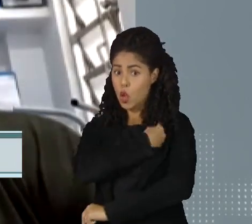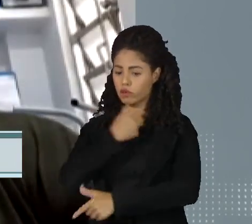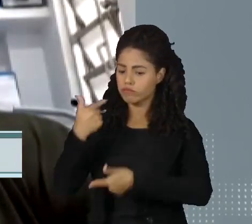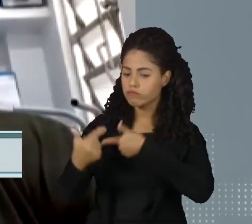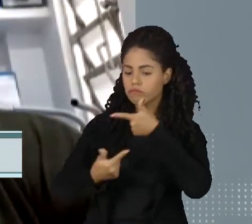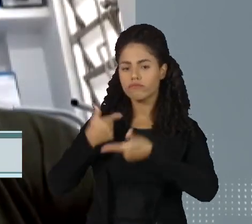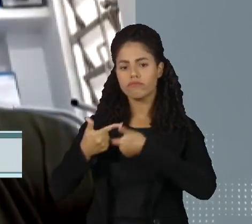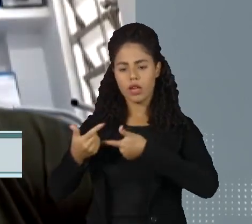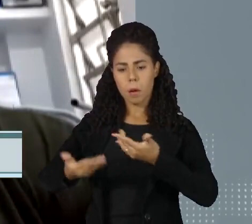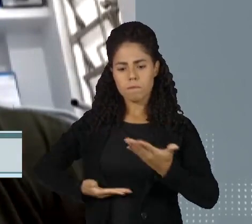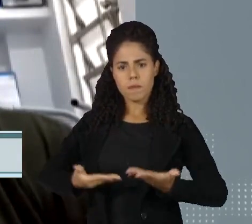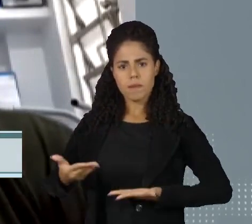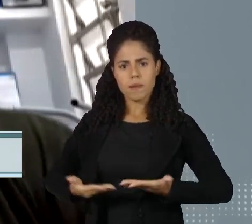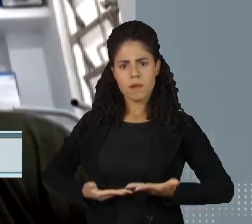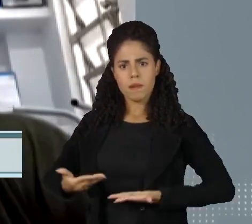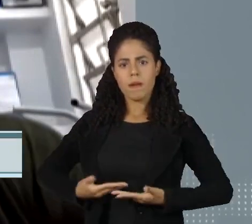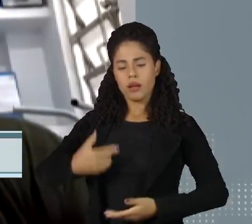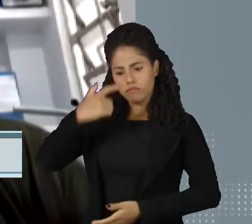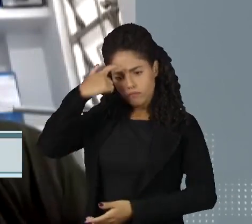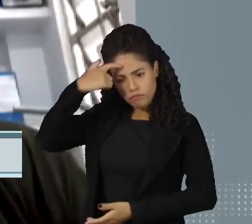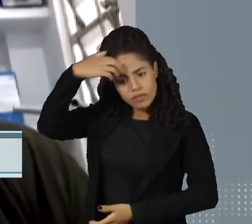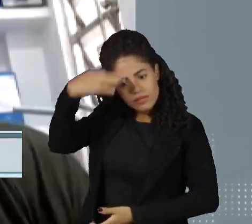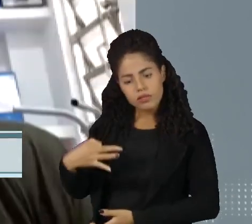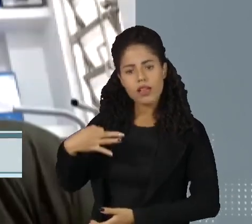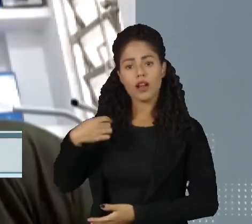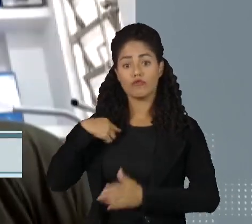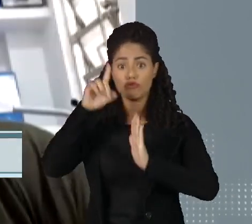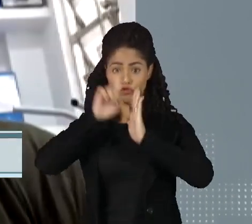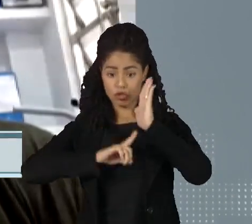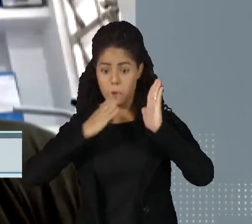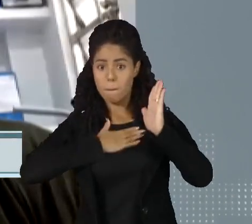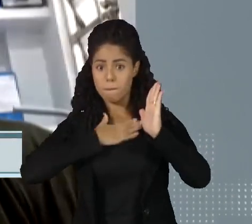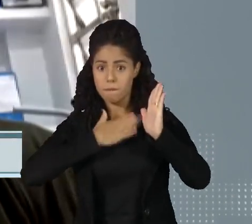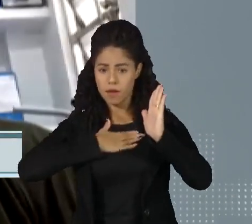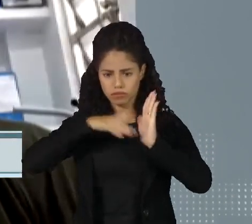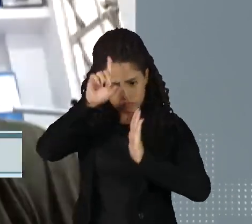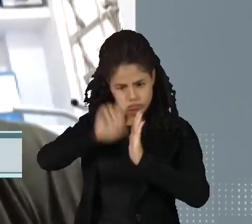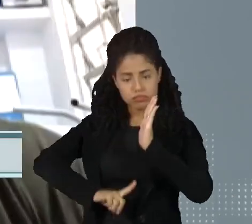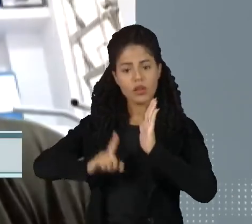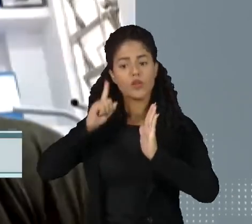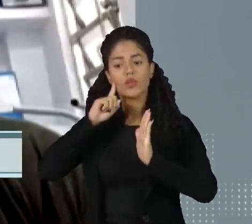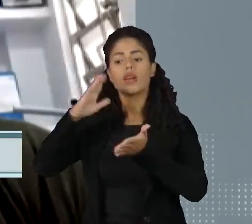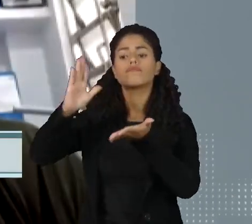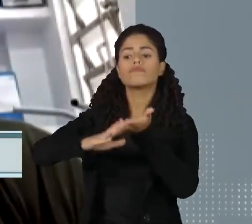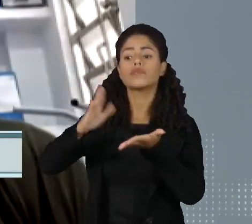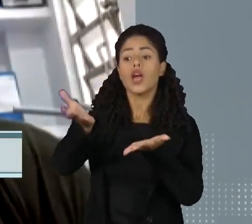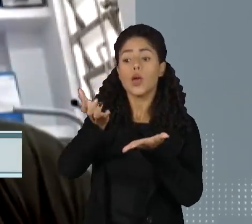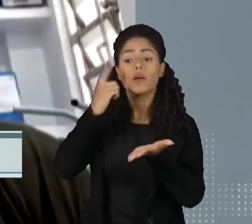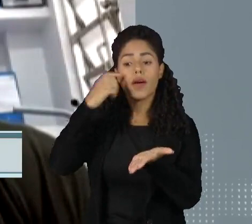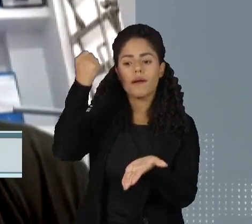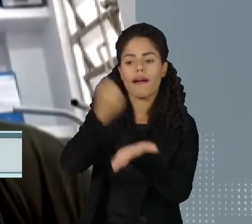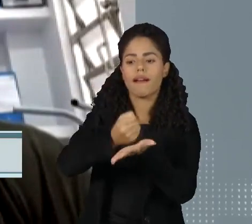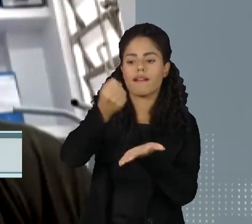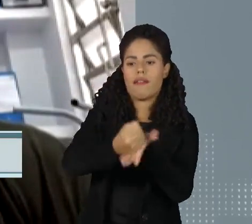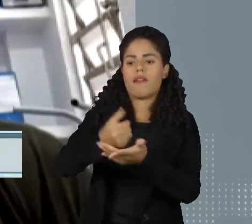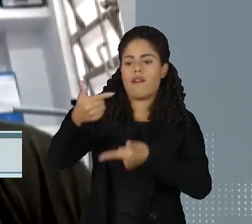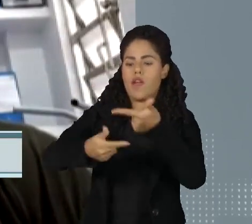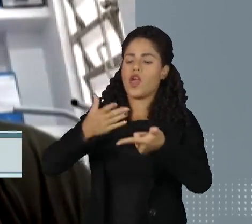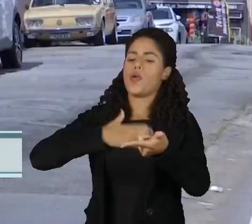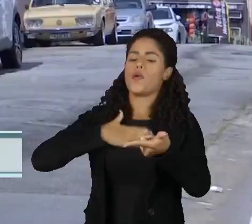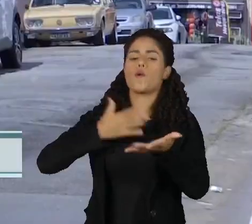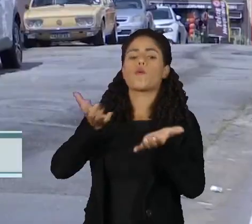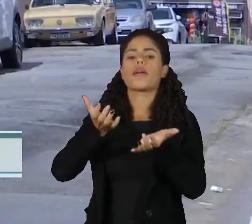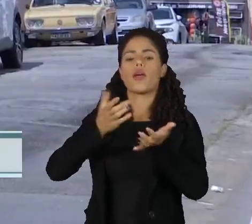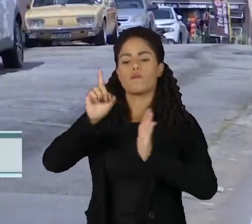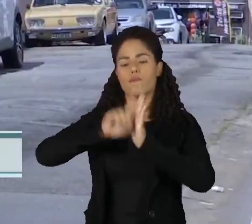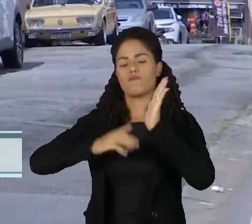domésticas, tenhamos consciência desses direitos, exigir que os nossos empregadores assinem nossa carteira e cumpram o que está